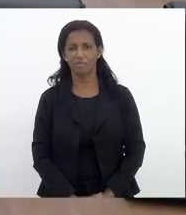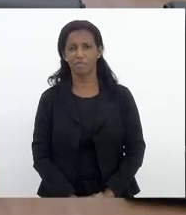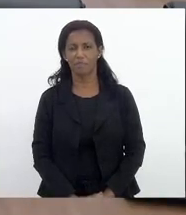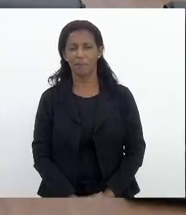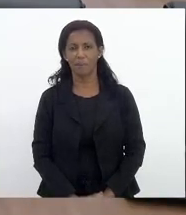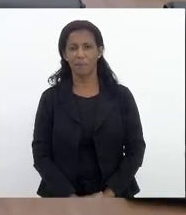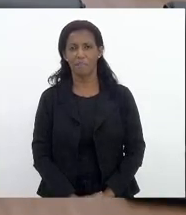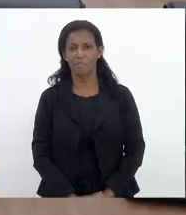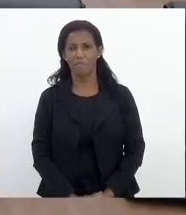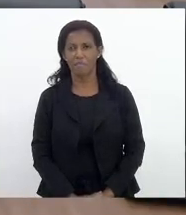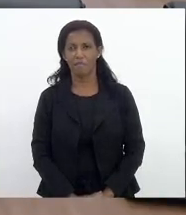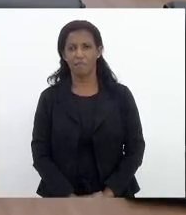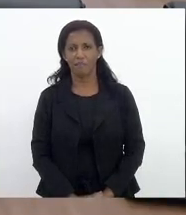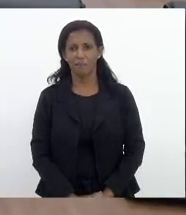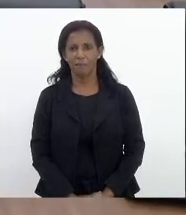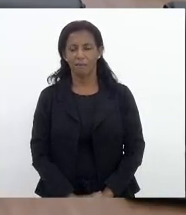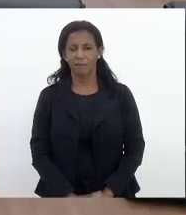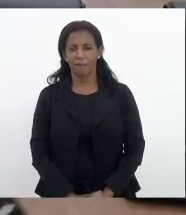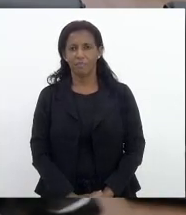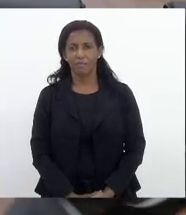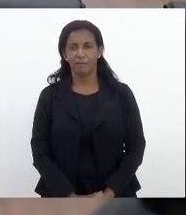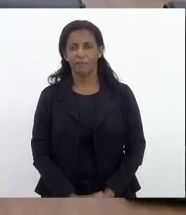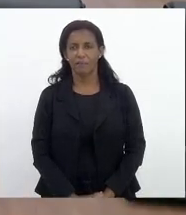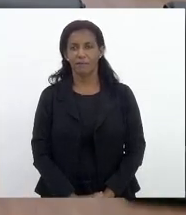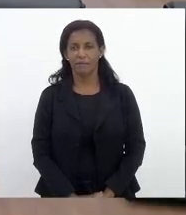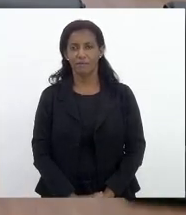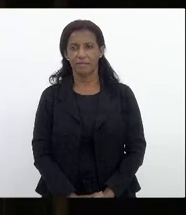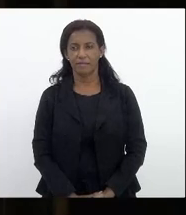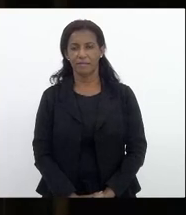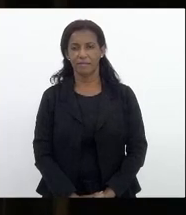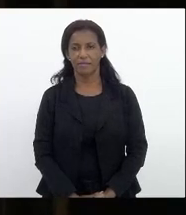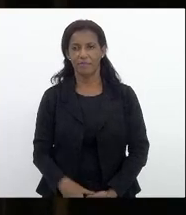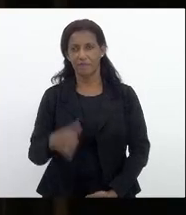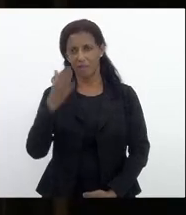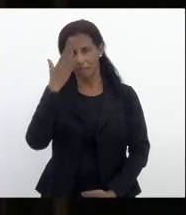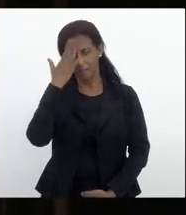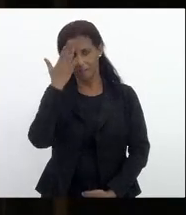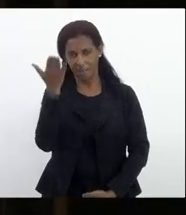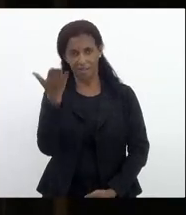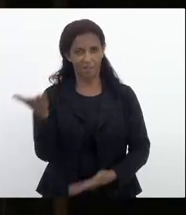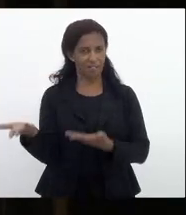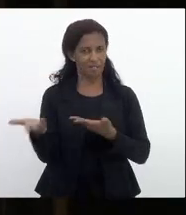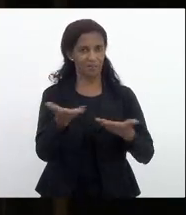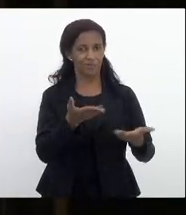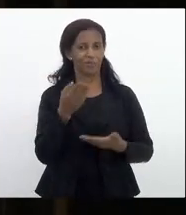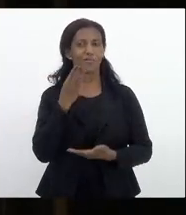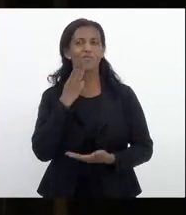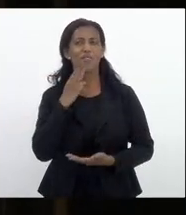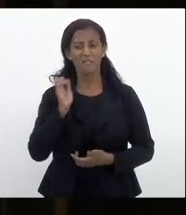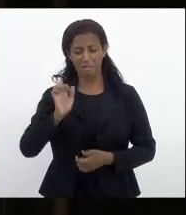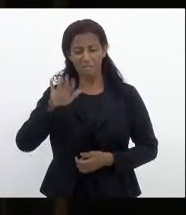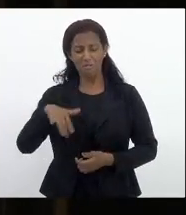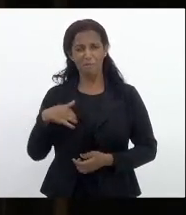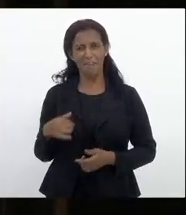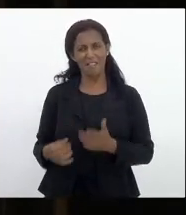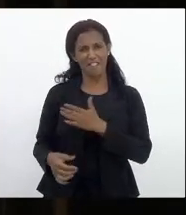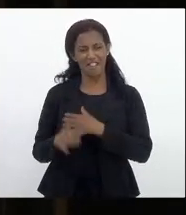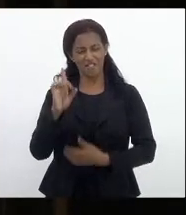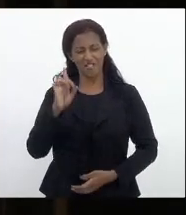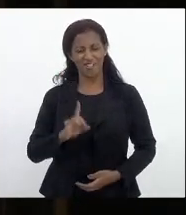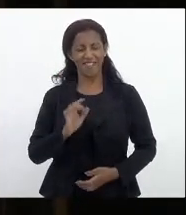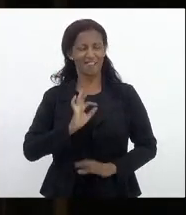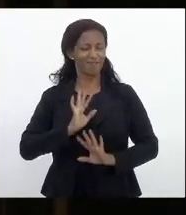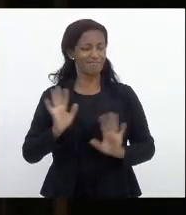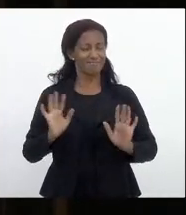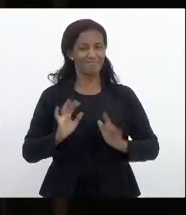bom alô o foi agradecer o convite do deputado Valdeck mas eu estou bem aqui na direita deputado obrigado